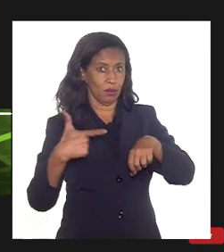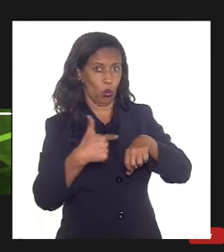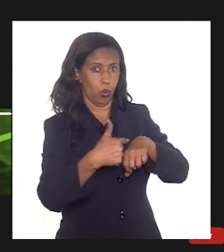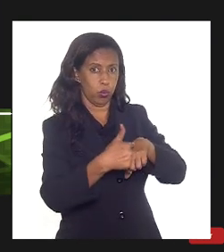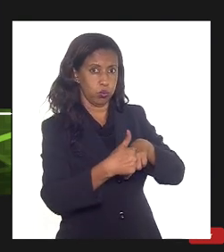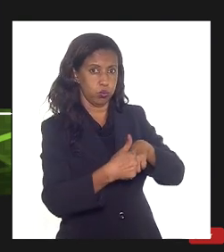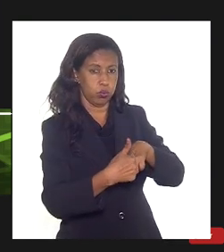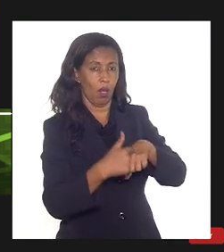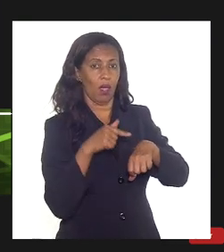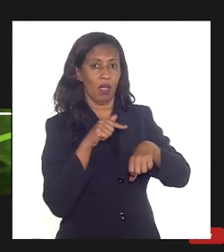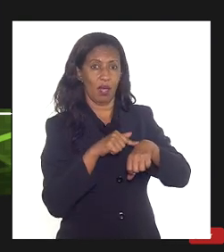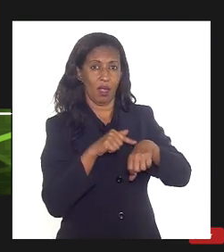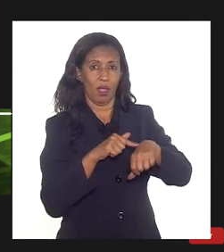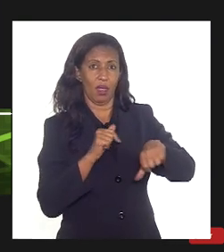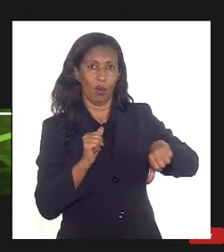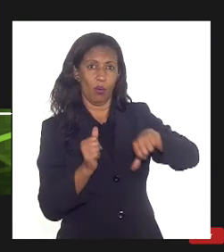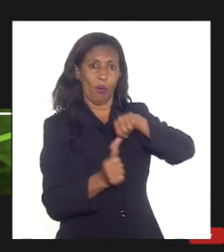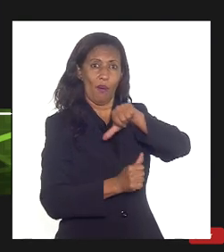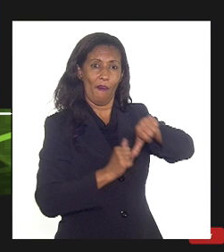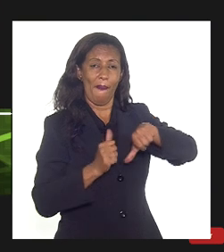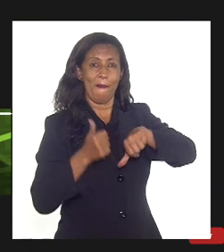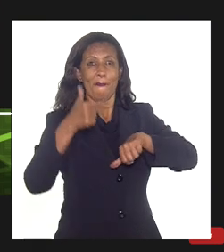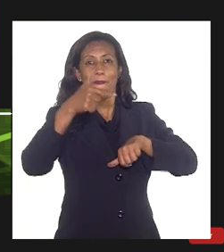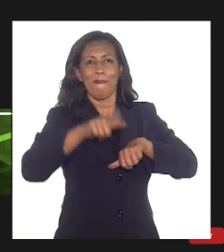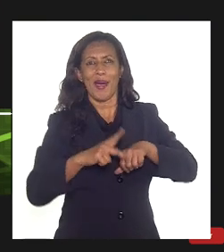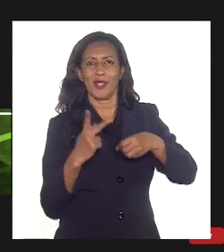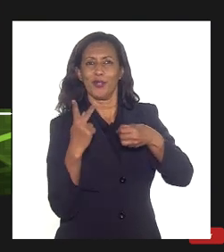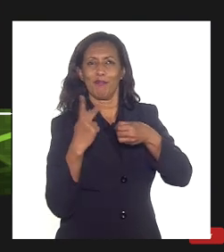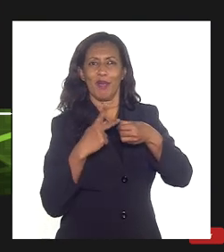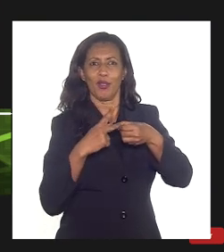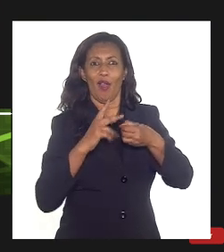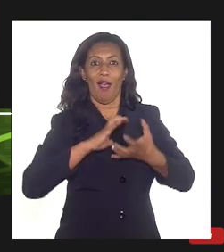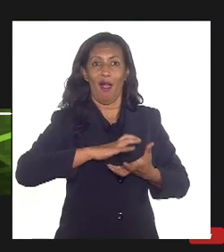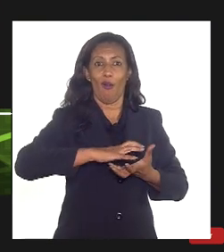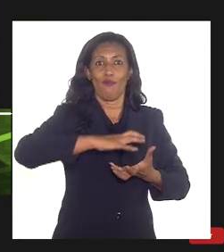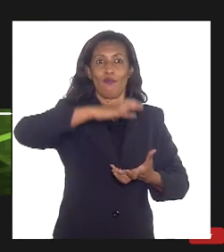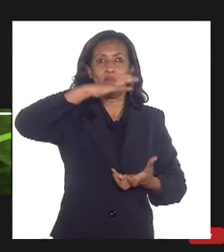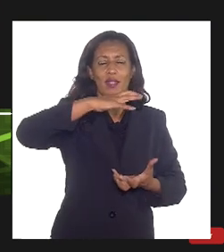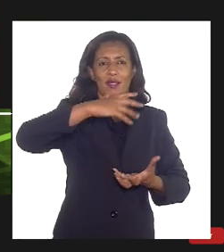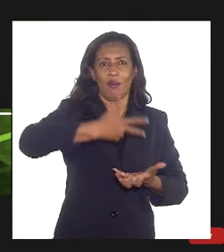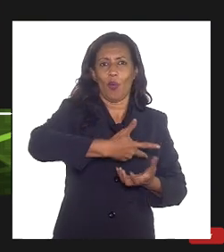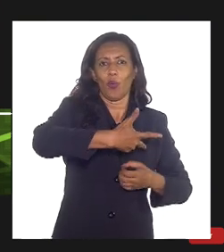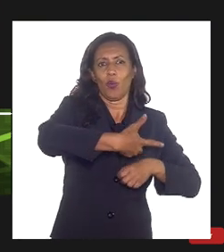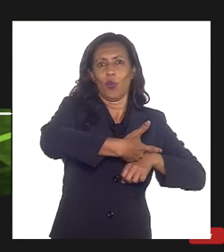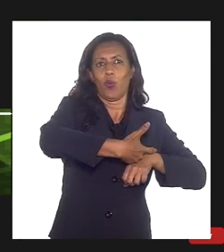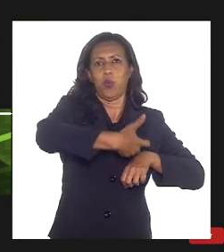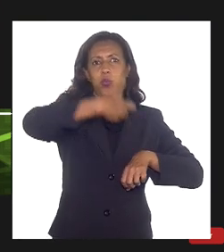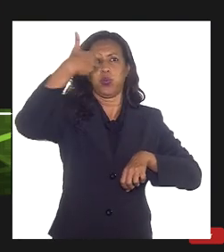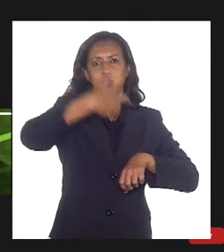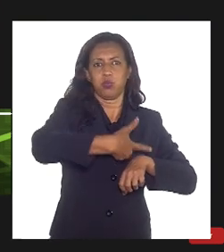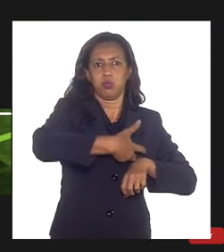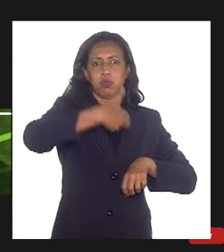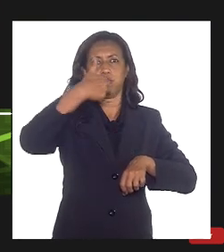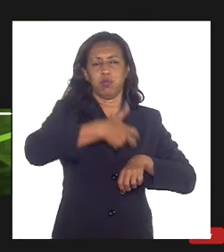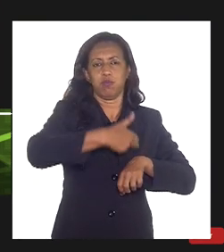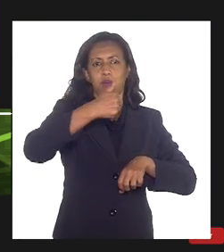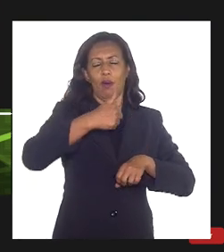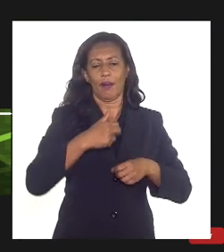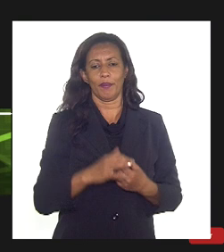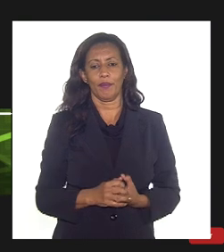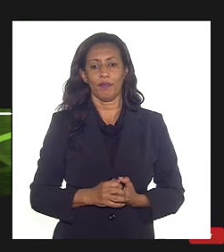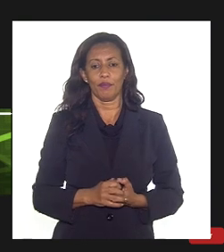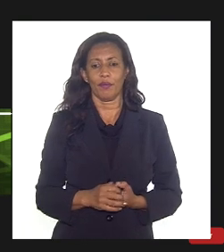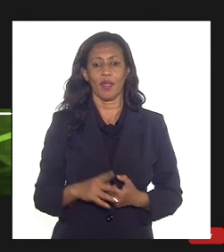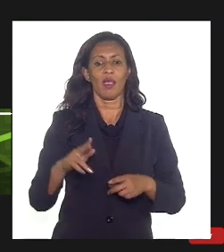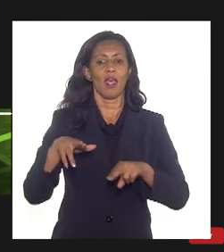acabo mobilizando mais petróleo e consequentemente aumenta a minha produção de petróleo então por isso que tem aquela discussão ah